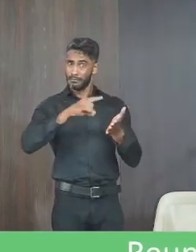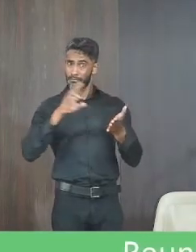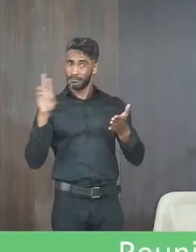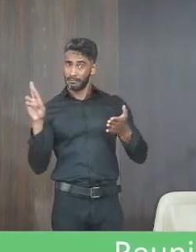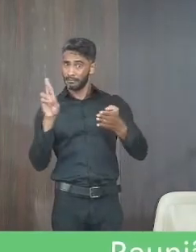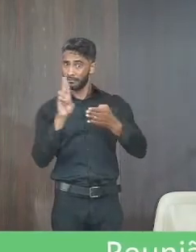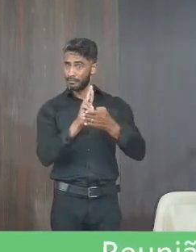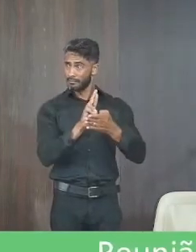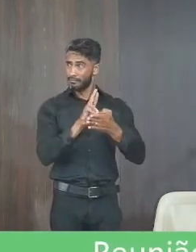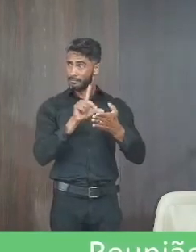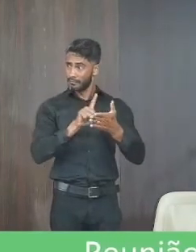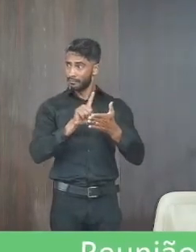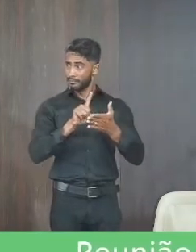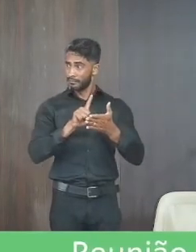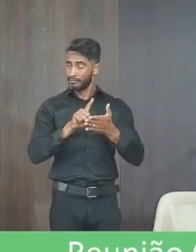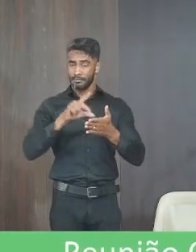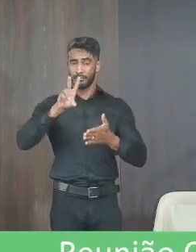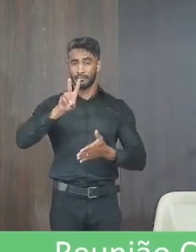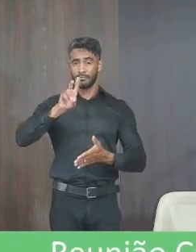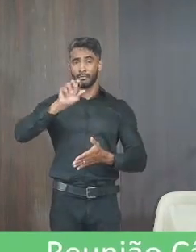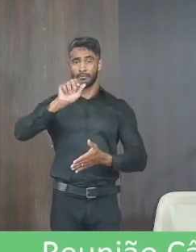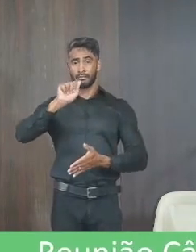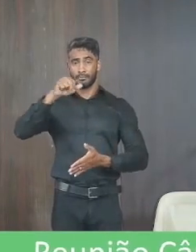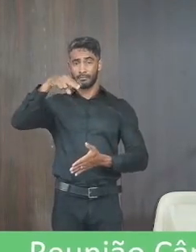desde o dia 28 da promotora Vanessa